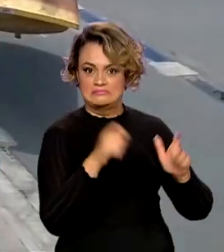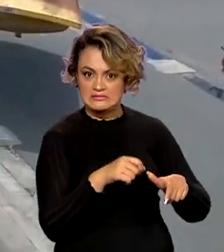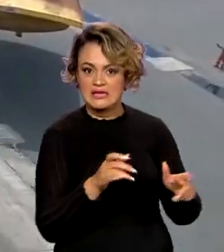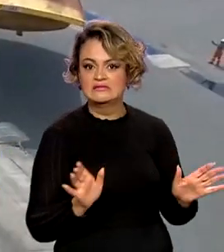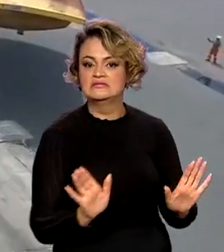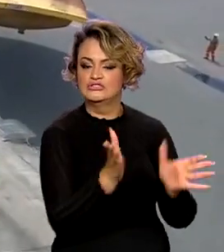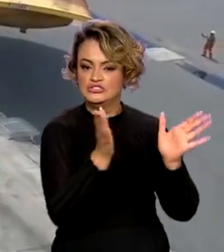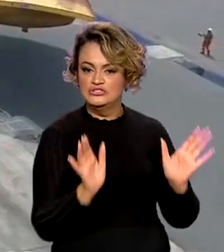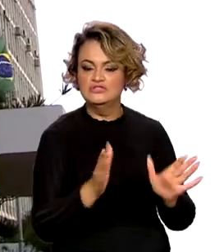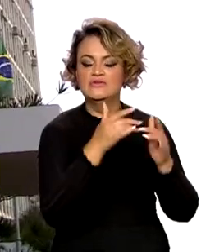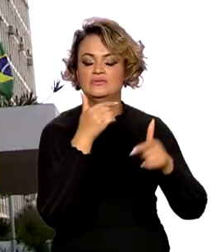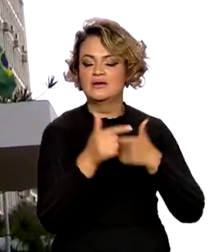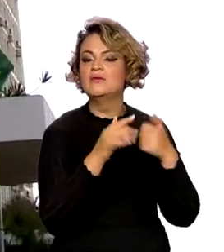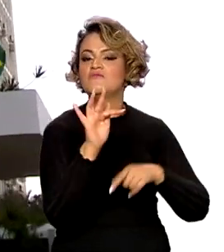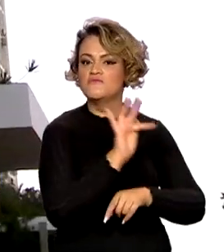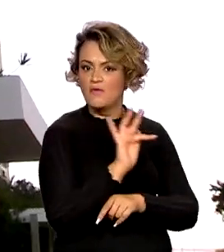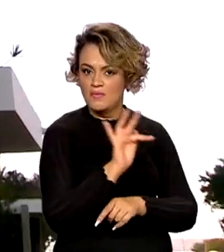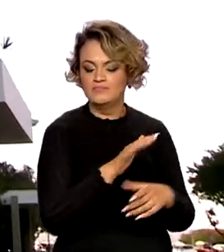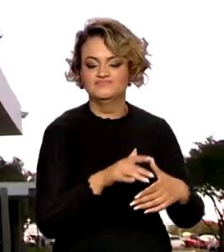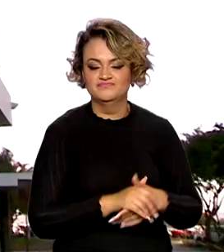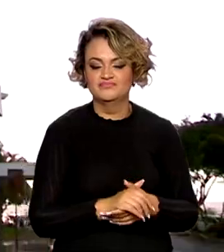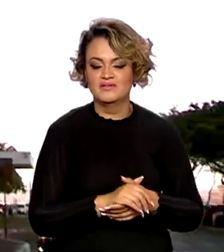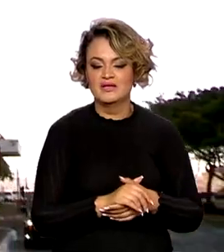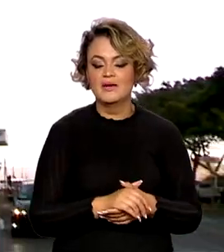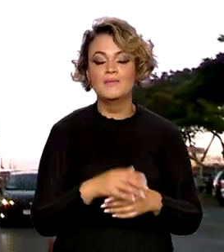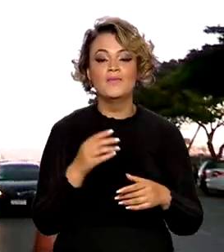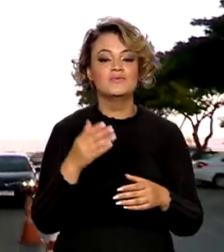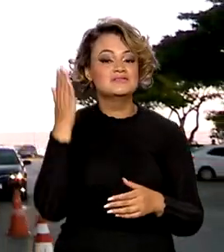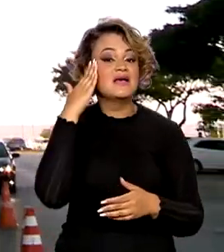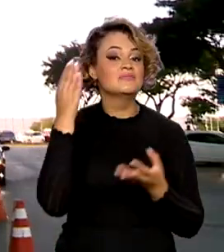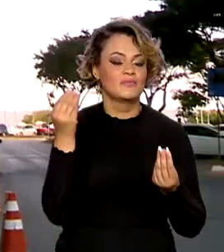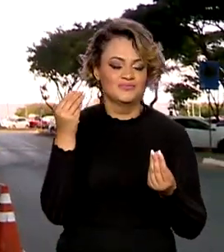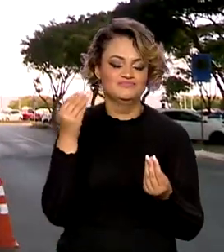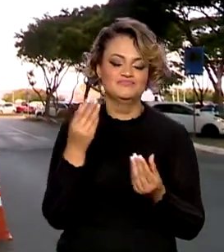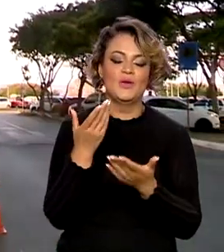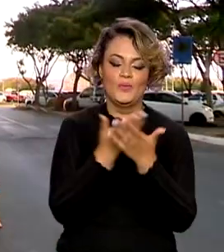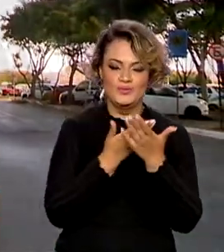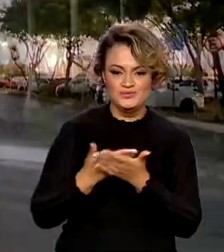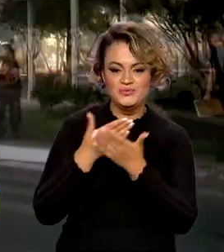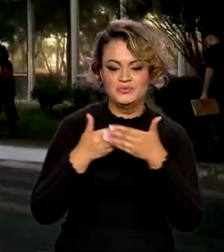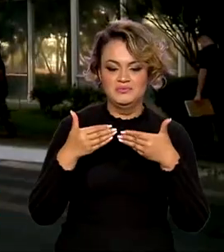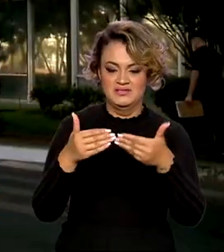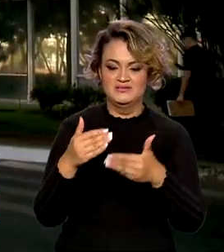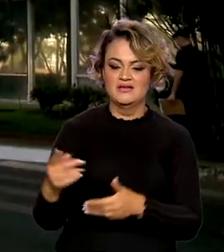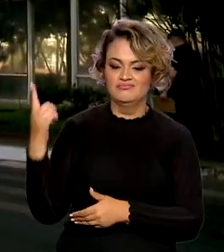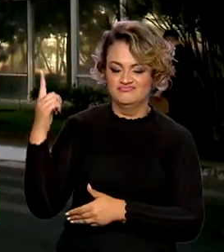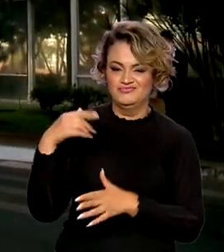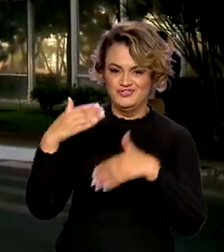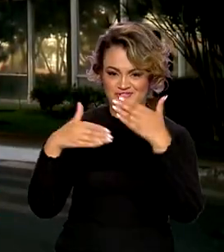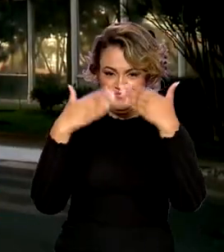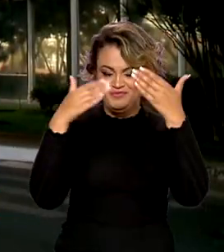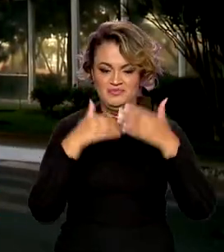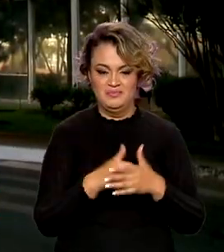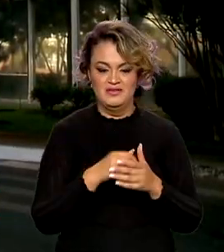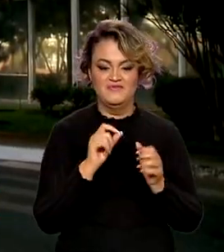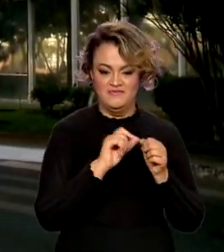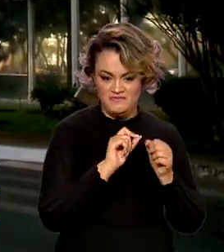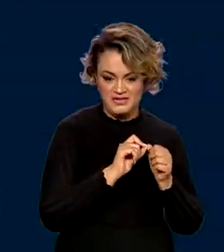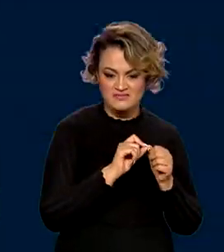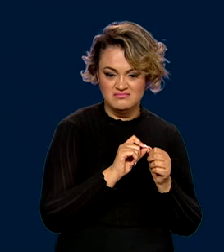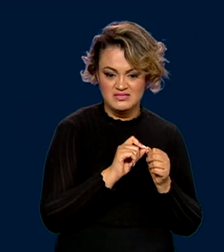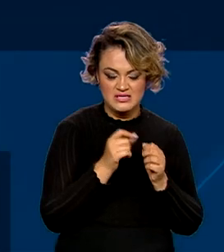mercado de trabalho formal. A conclusão é de um estudo feito pelo Ministério do Desenvolvimento, Indústria, Comércio e